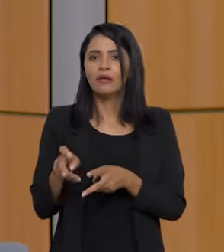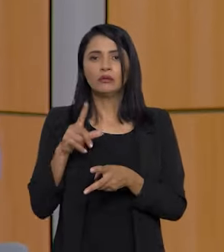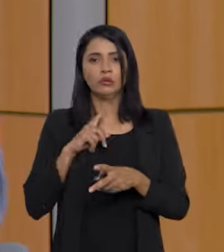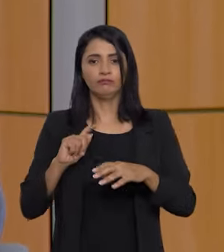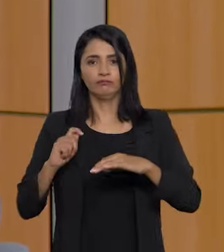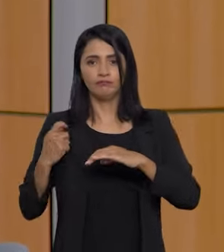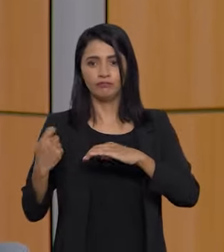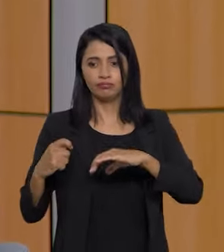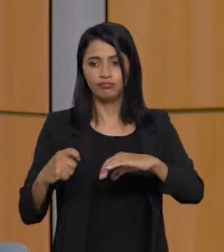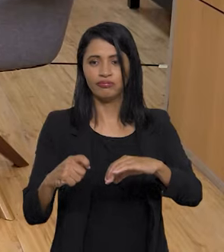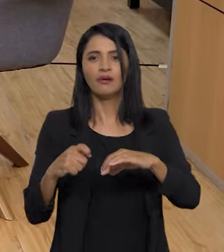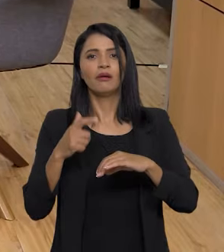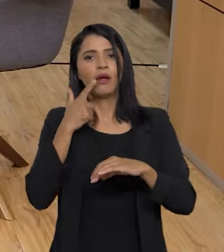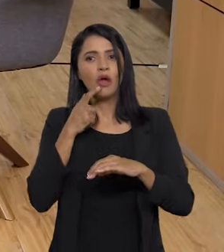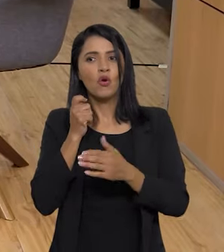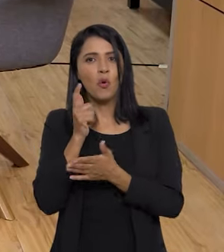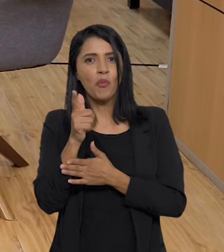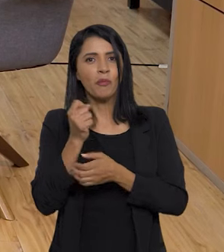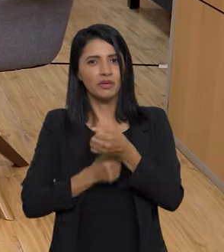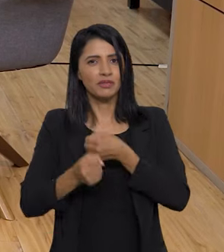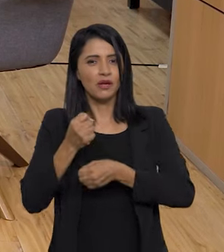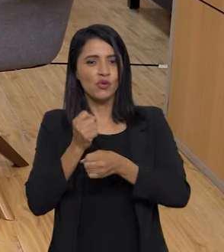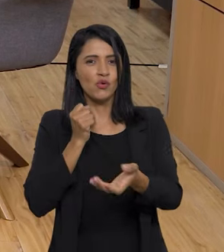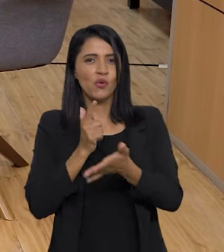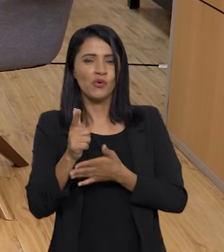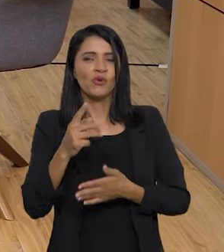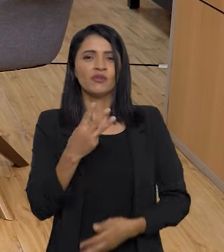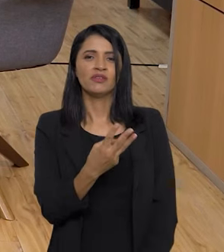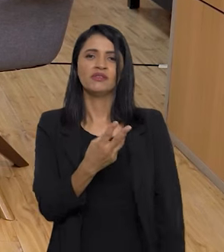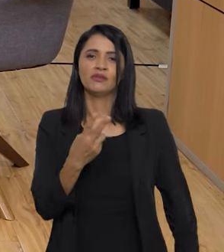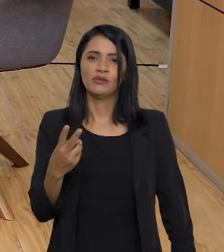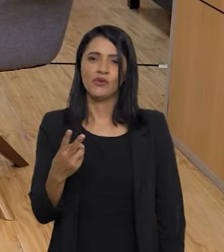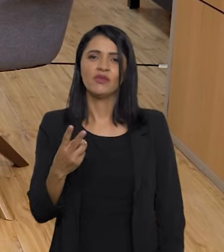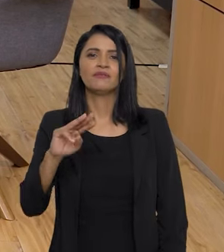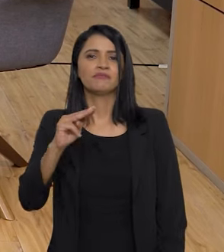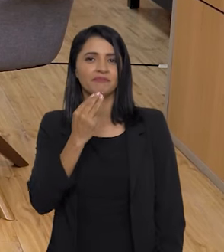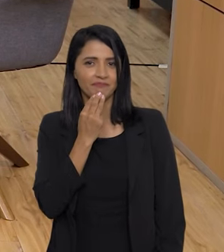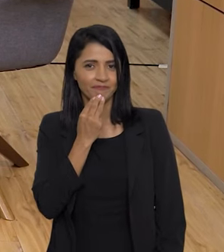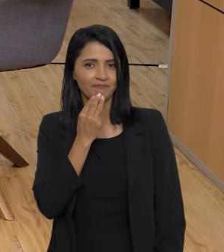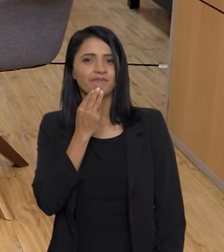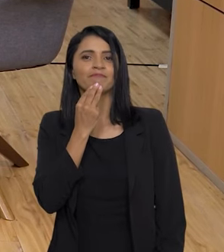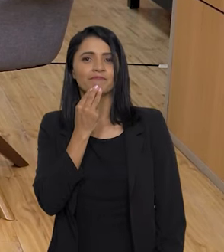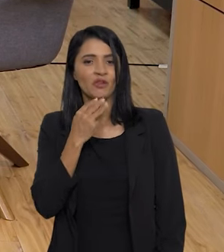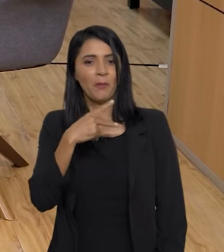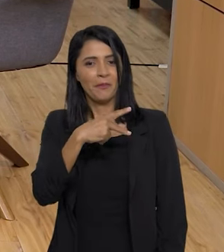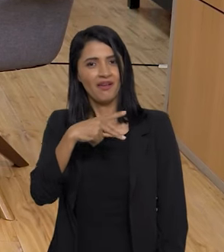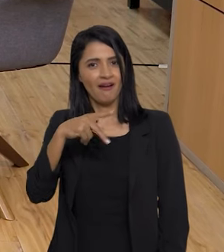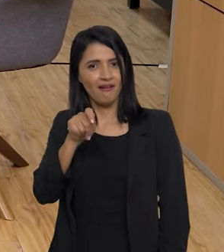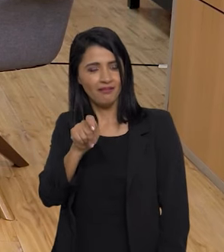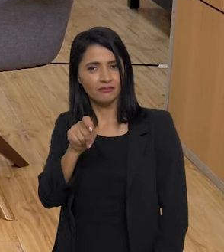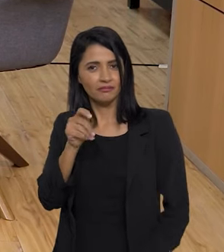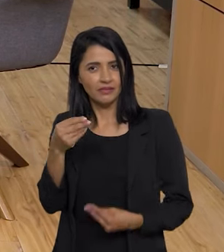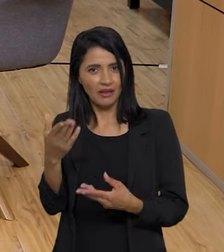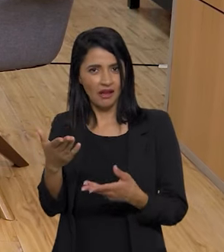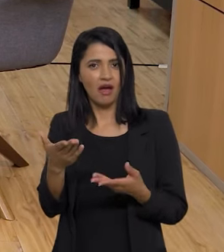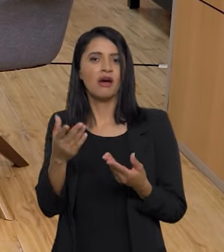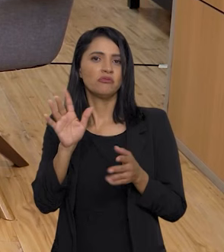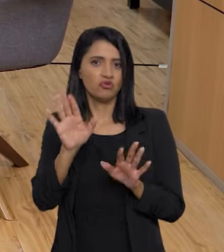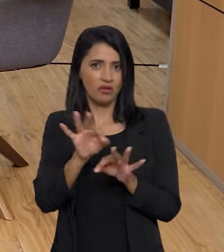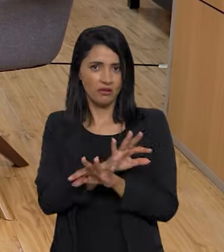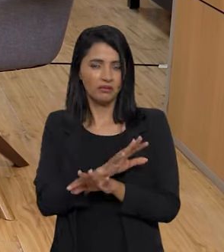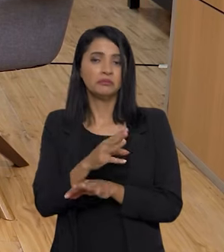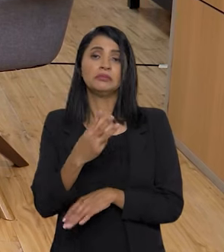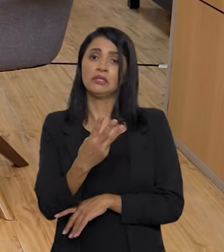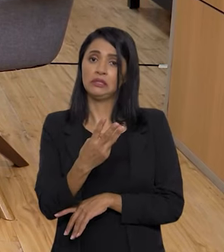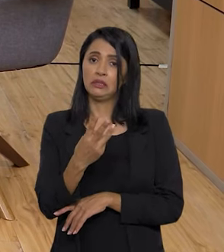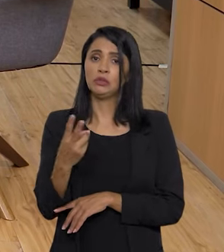Os quilombolas compraram no ano passado 32 milhões no PA. Entregaram, ofereceram